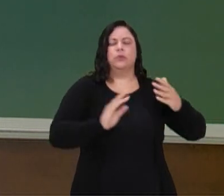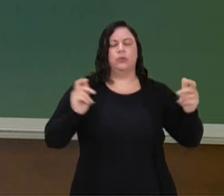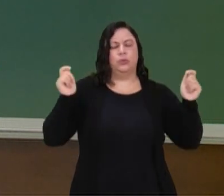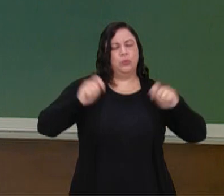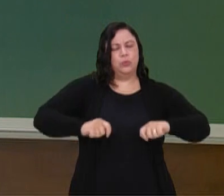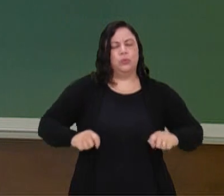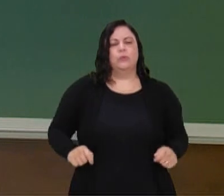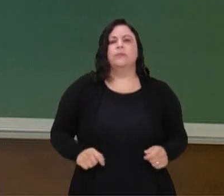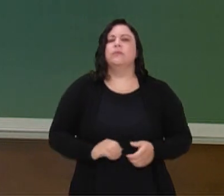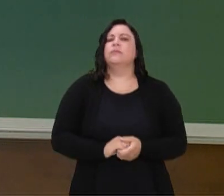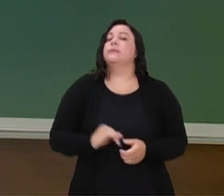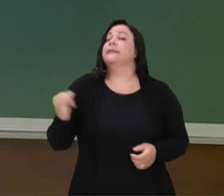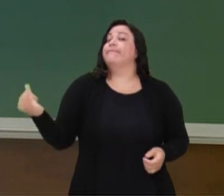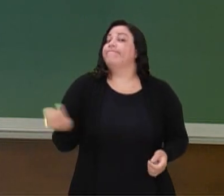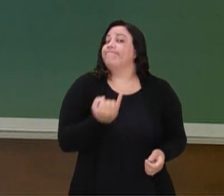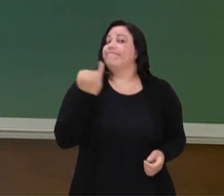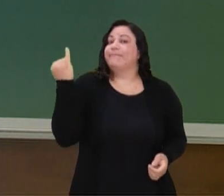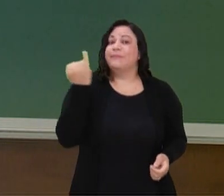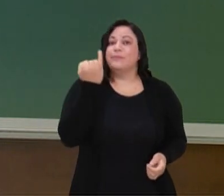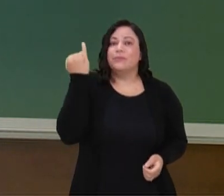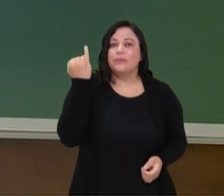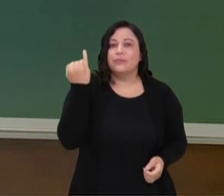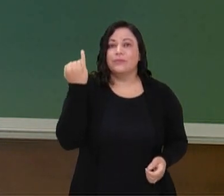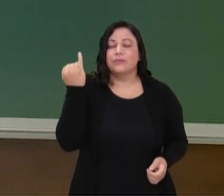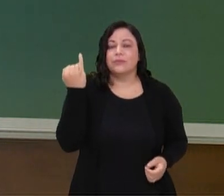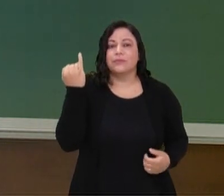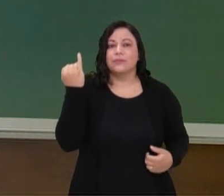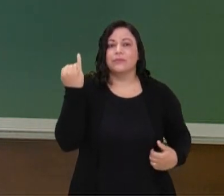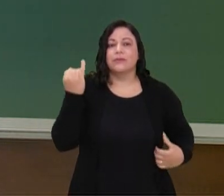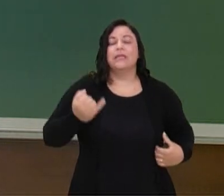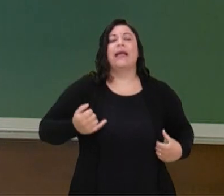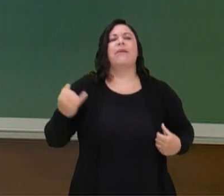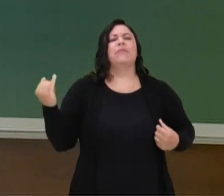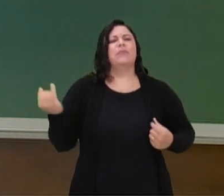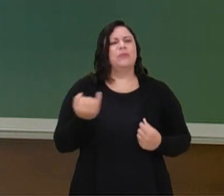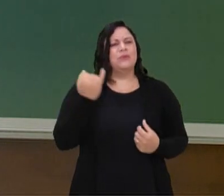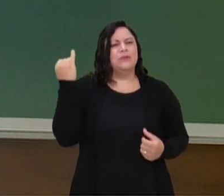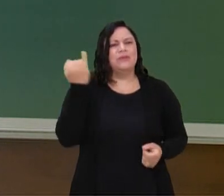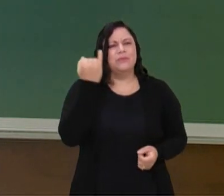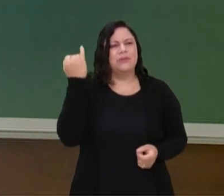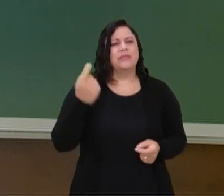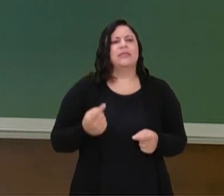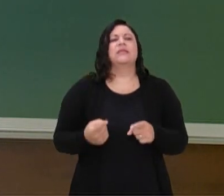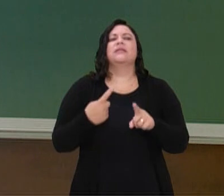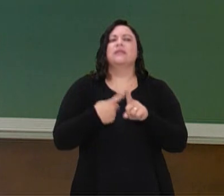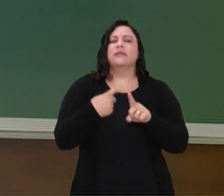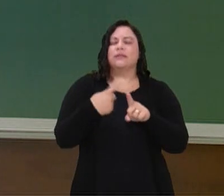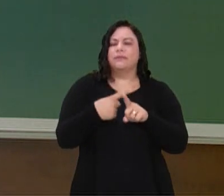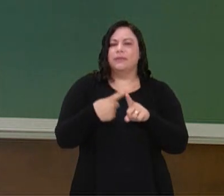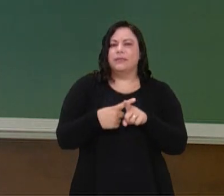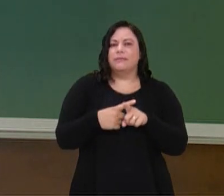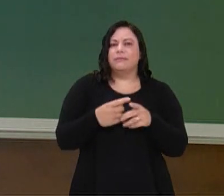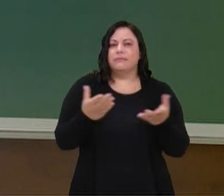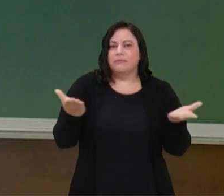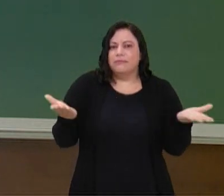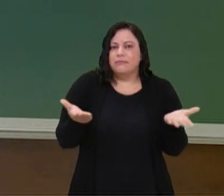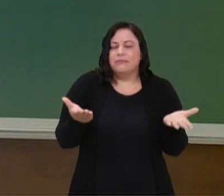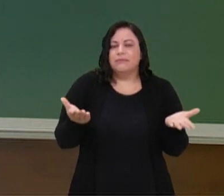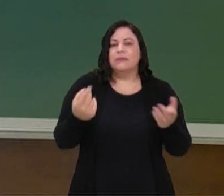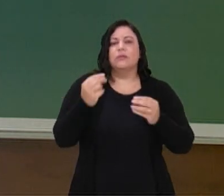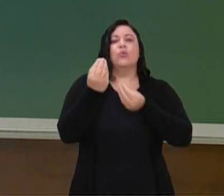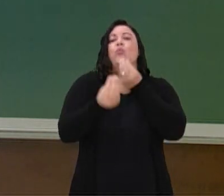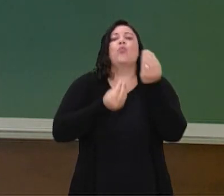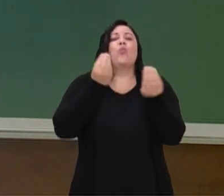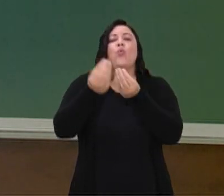Então, aqui é muito importante. Por ser tão importante, a gente também trouxe, eu trouxe para vocês um pouquinho, como